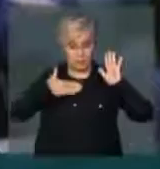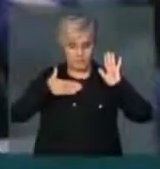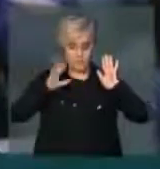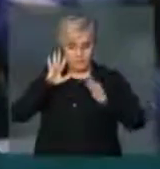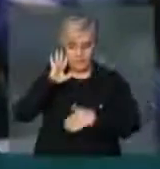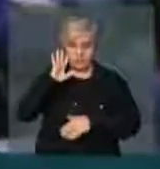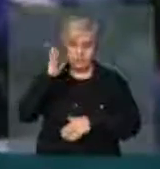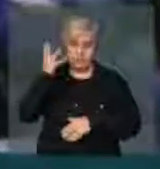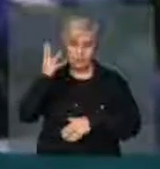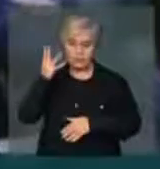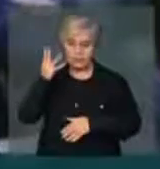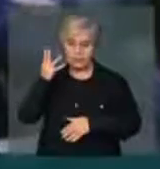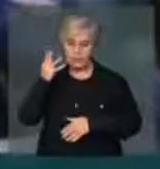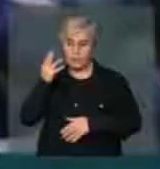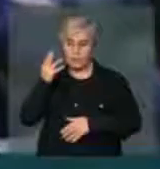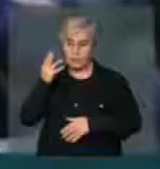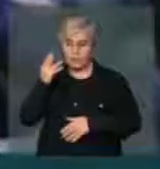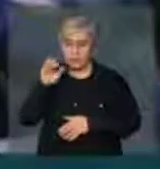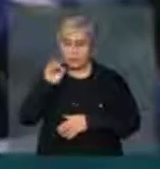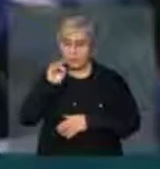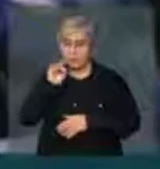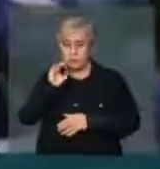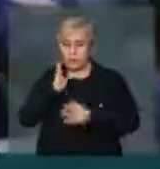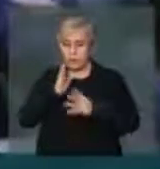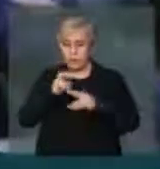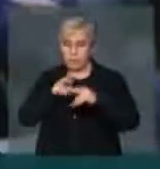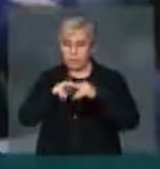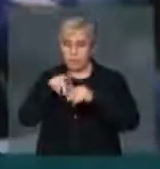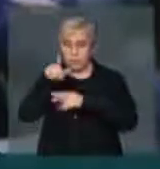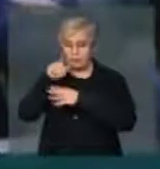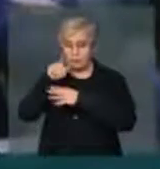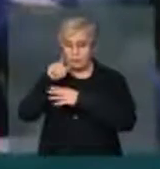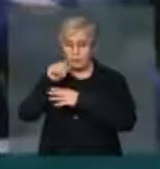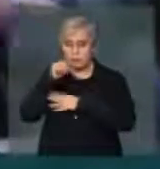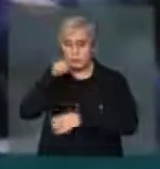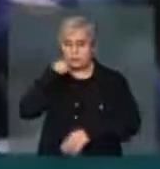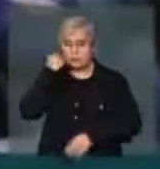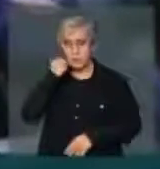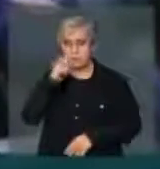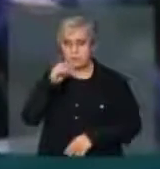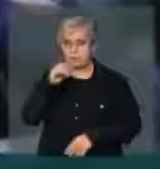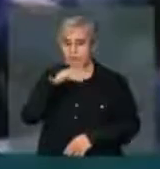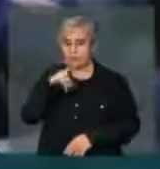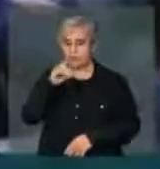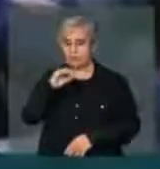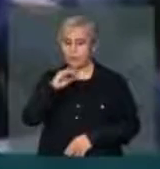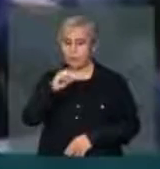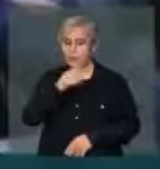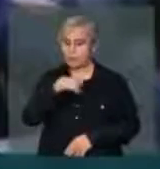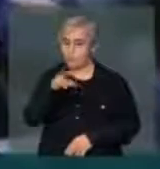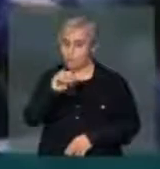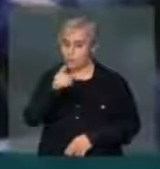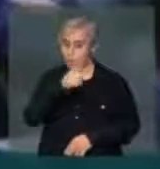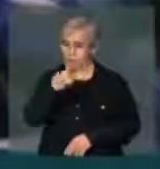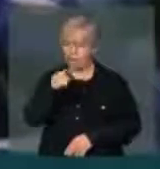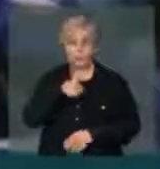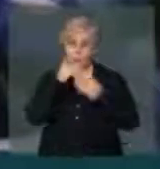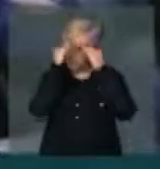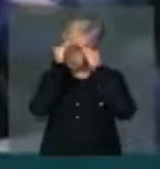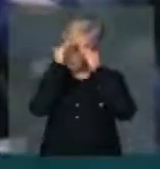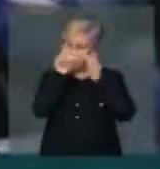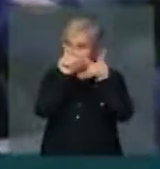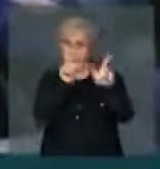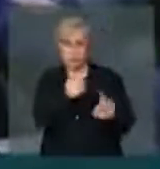decisão ao Twitter do senador Ronaldo Caiado. Respeito, pessoalmente, o senador como respeito qualquer ser